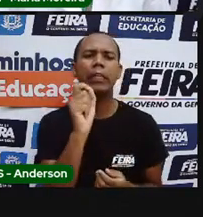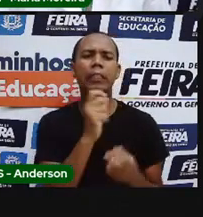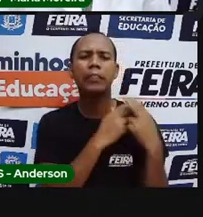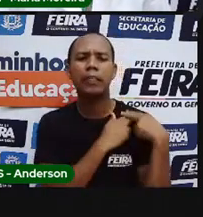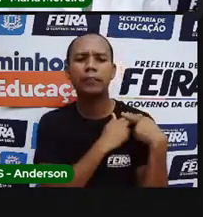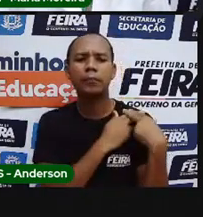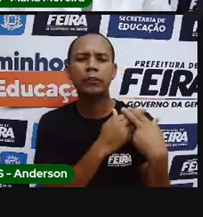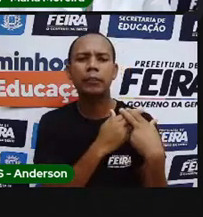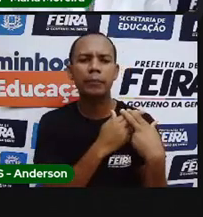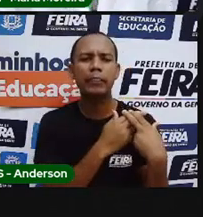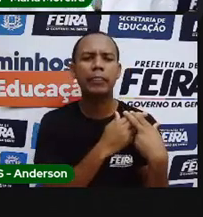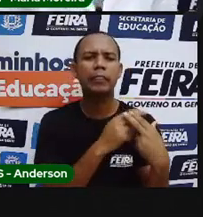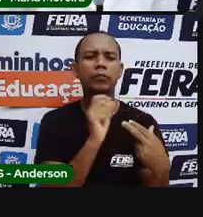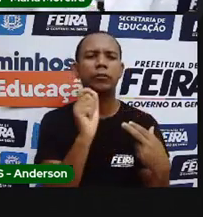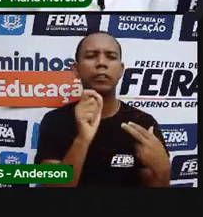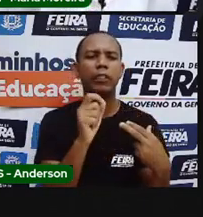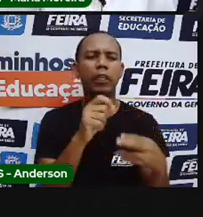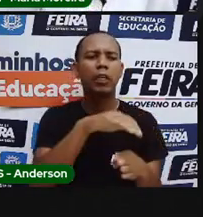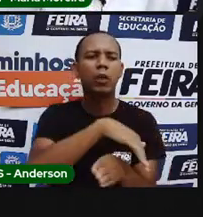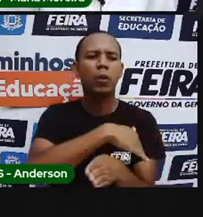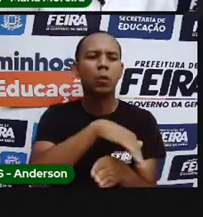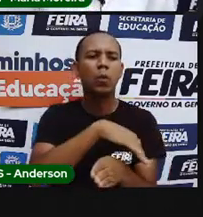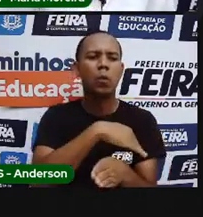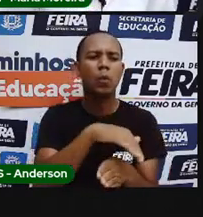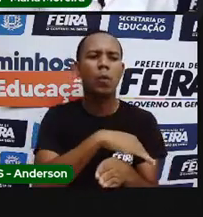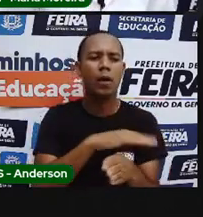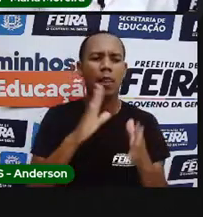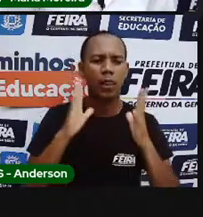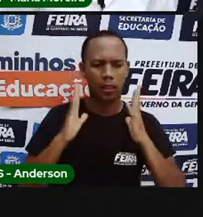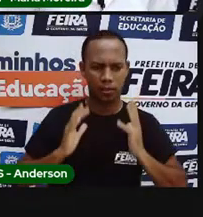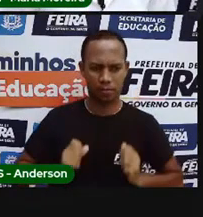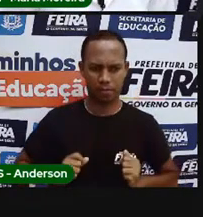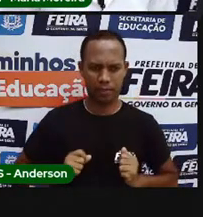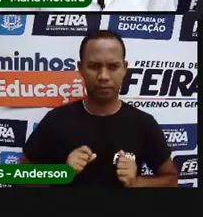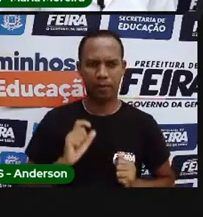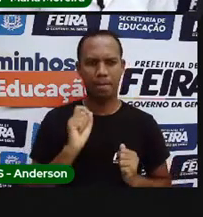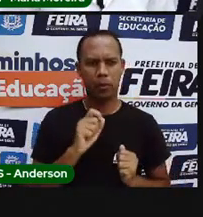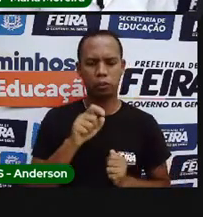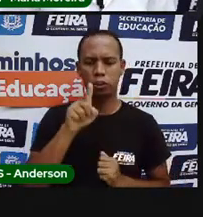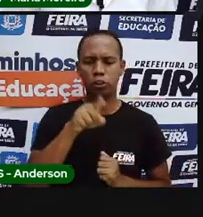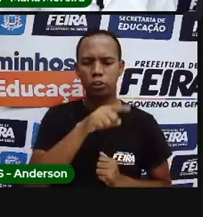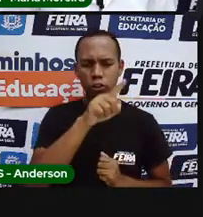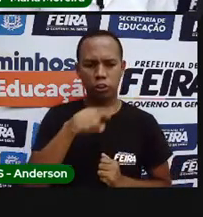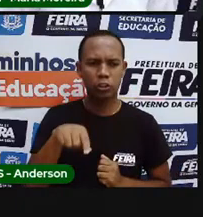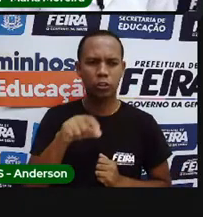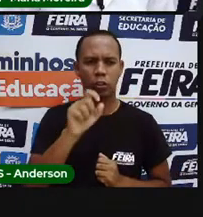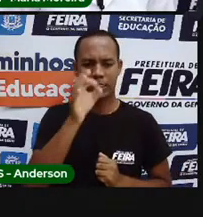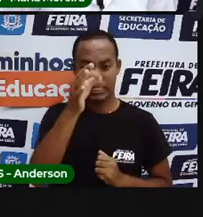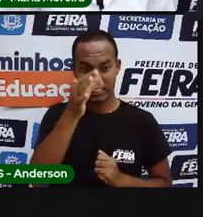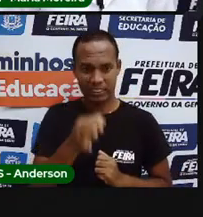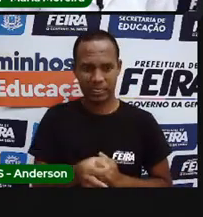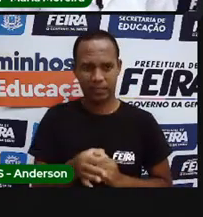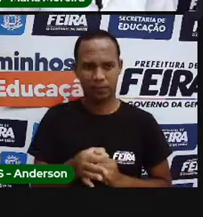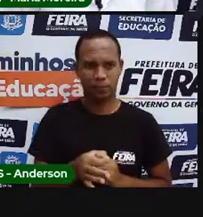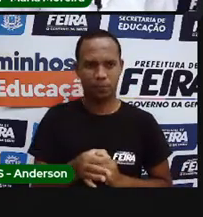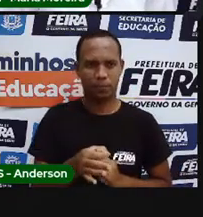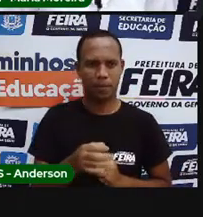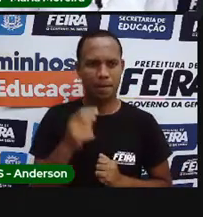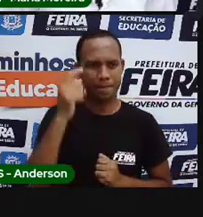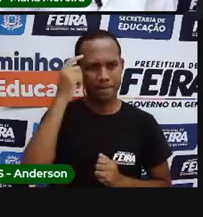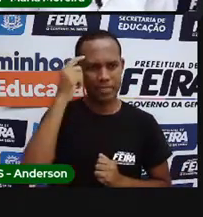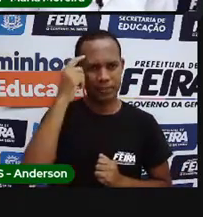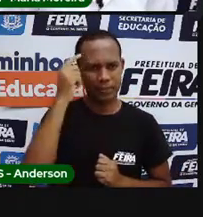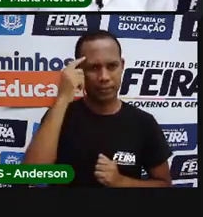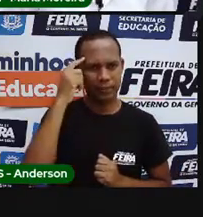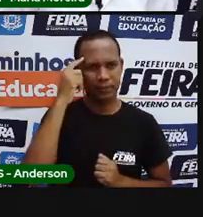responsabilidade de manter as ruas juntas? Marque como X a alternativa correta Mas vamos pensar aqui, né?